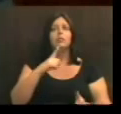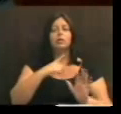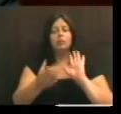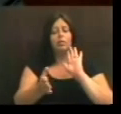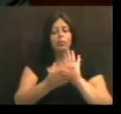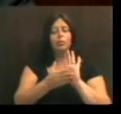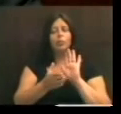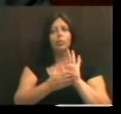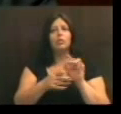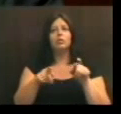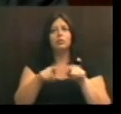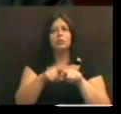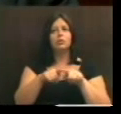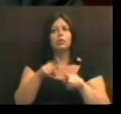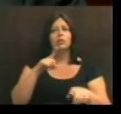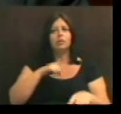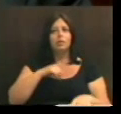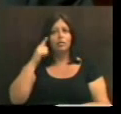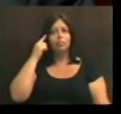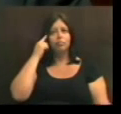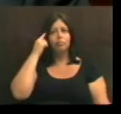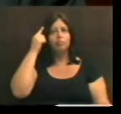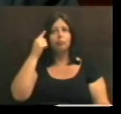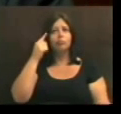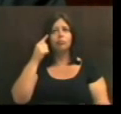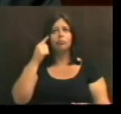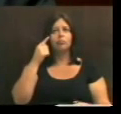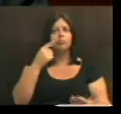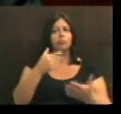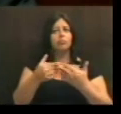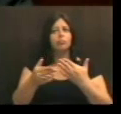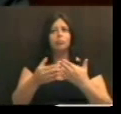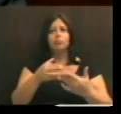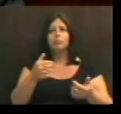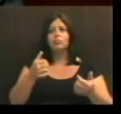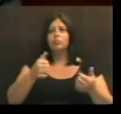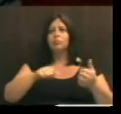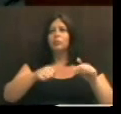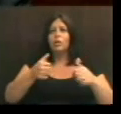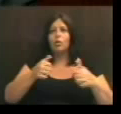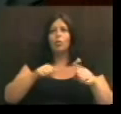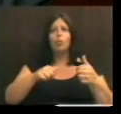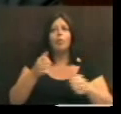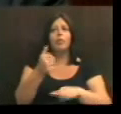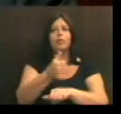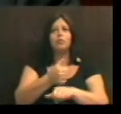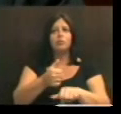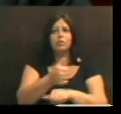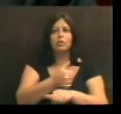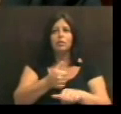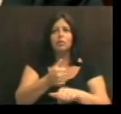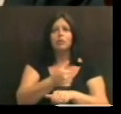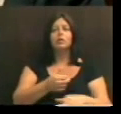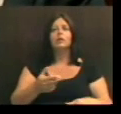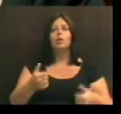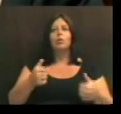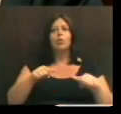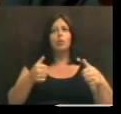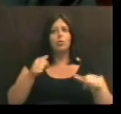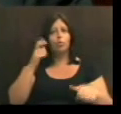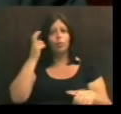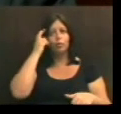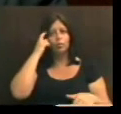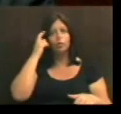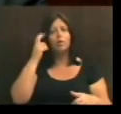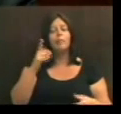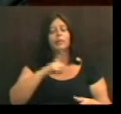proposta, que temos ideias, independente da nossa qualificação profissional, da nossa qualificação cultural,